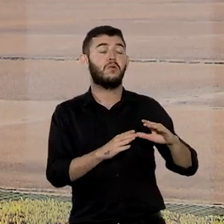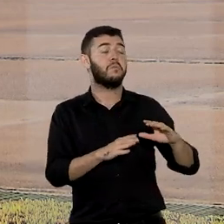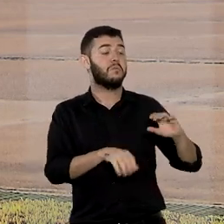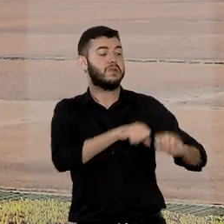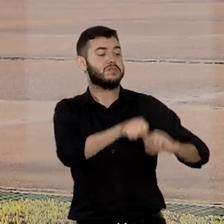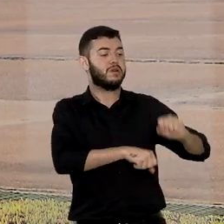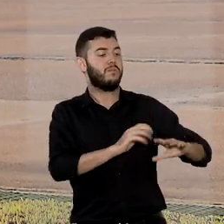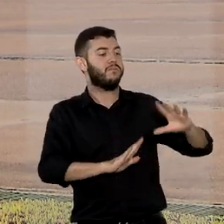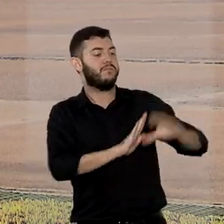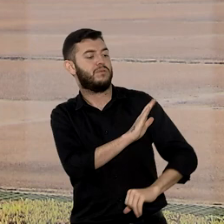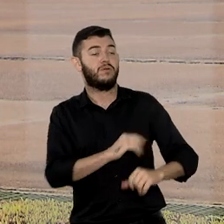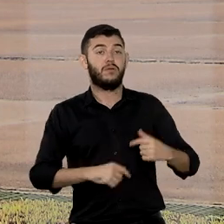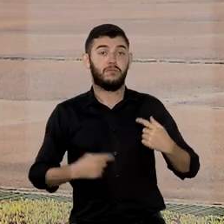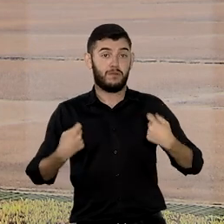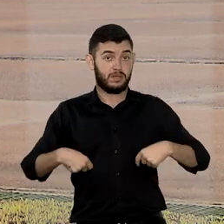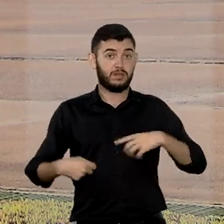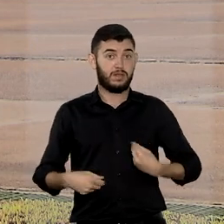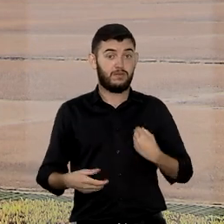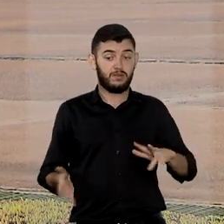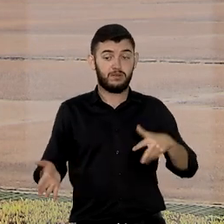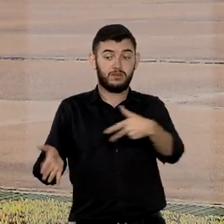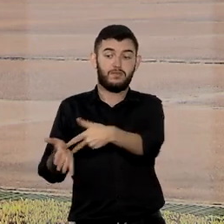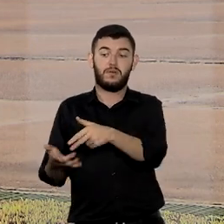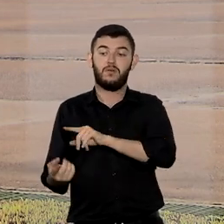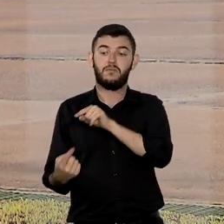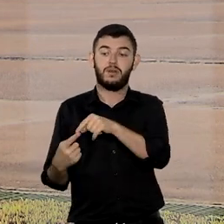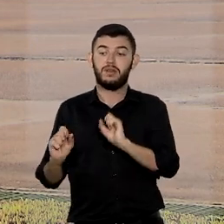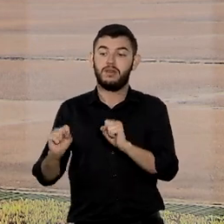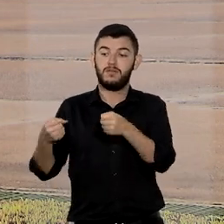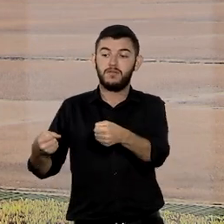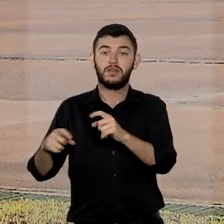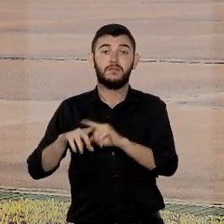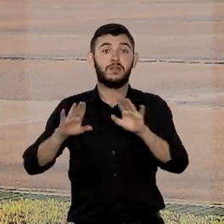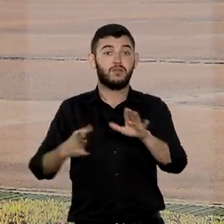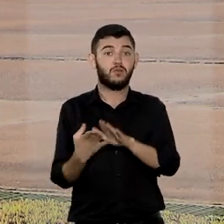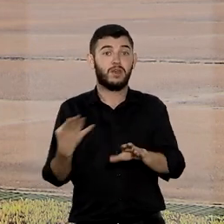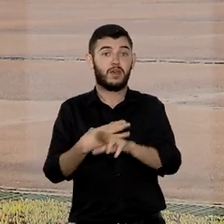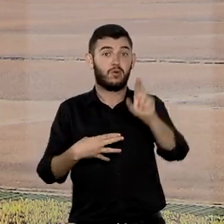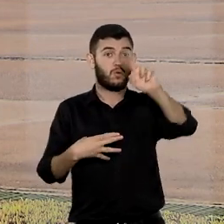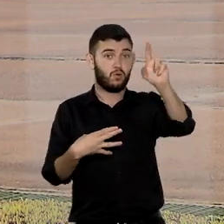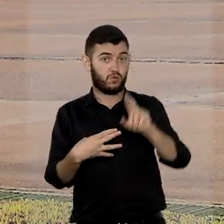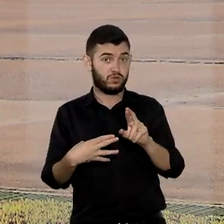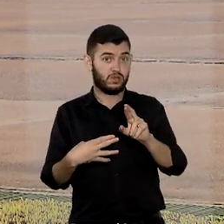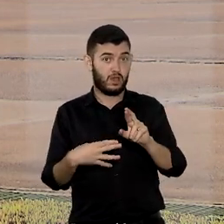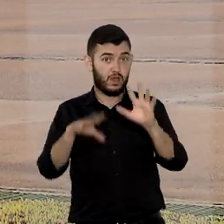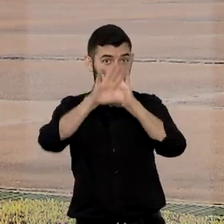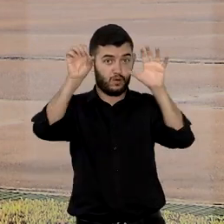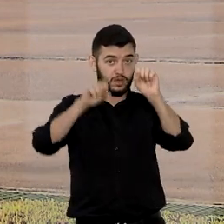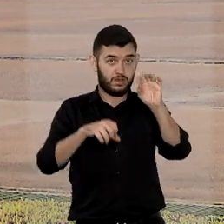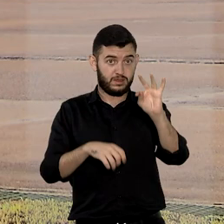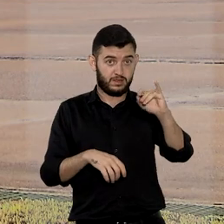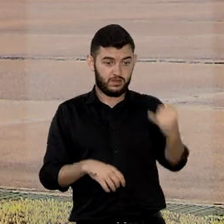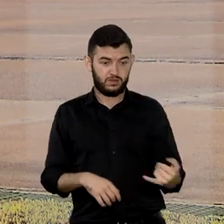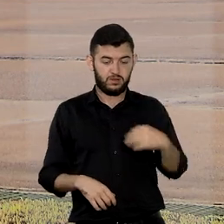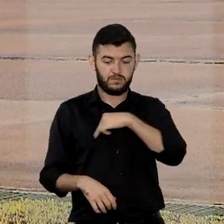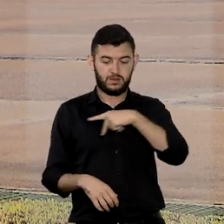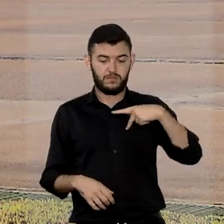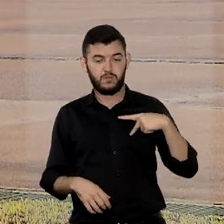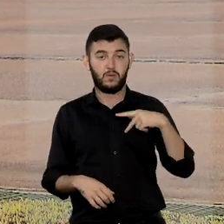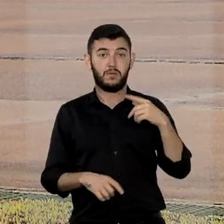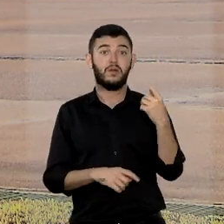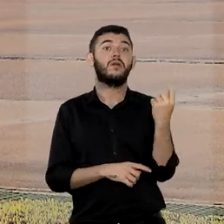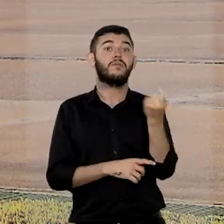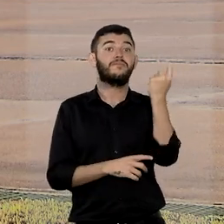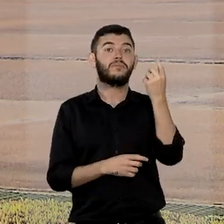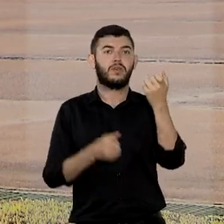direito de estar presente para exercer a sua defesa em juízo. No recurso ao STJ, o MP Gaúcho alegou que a ausência